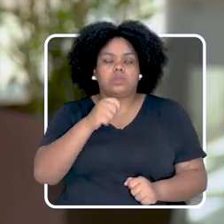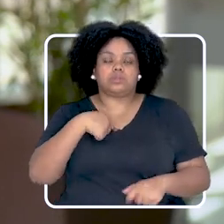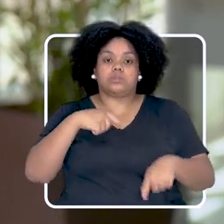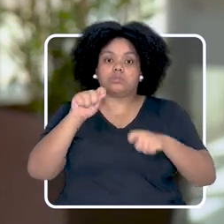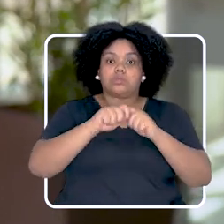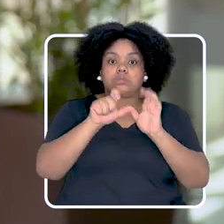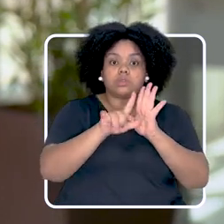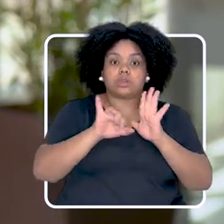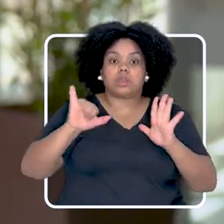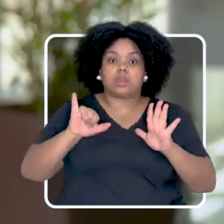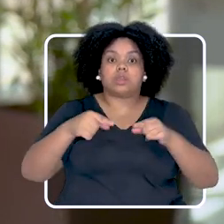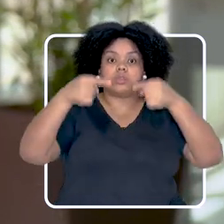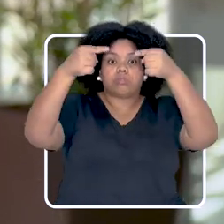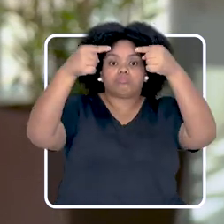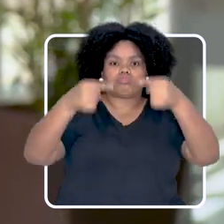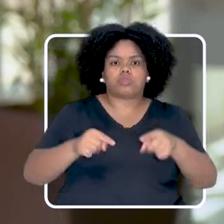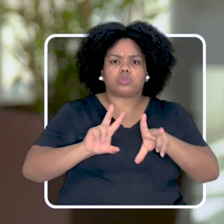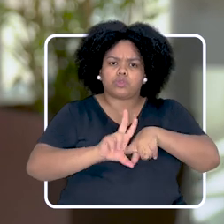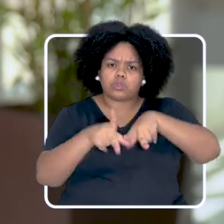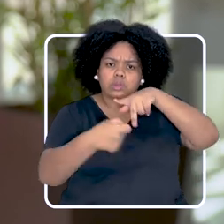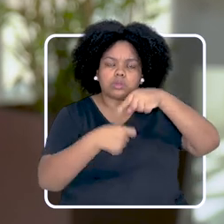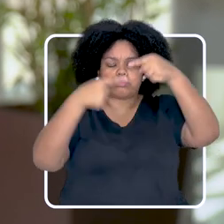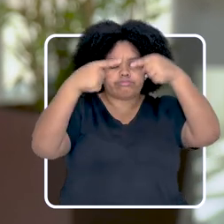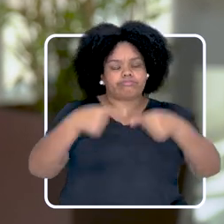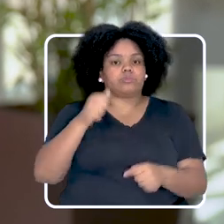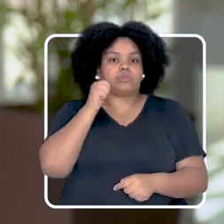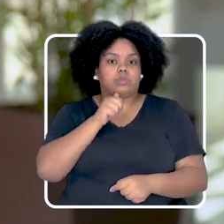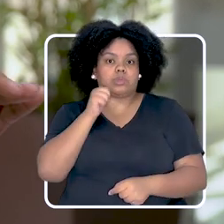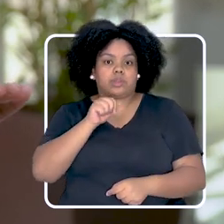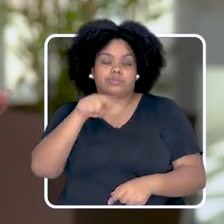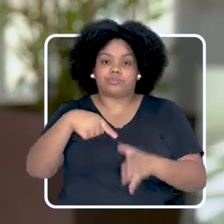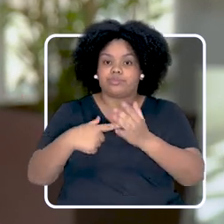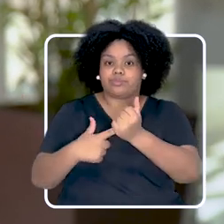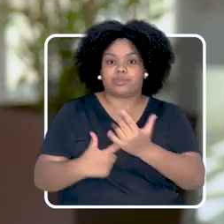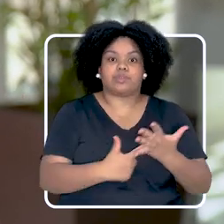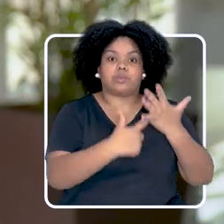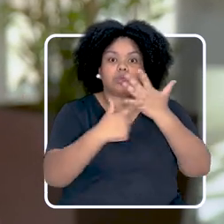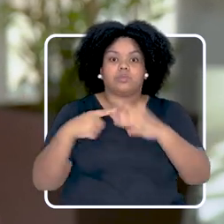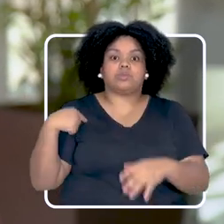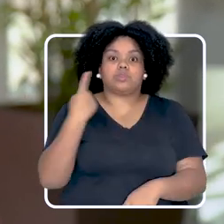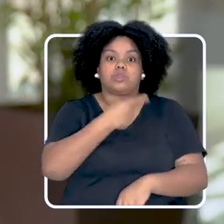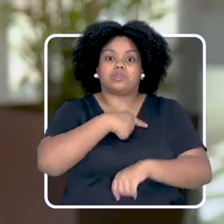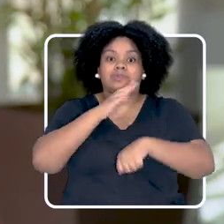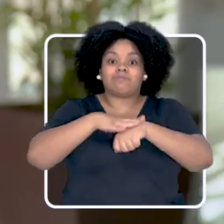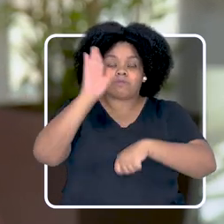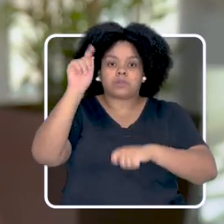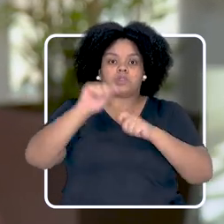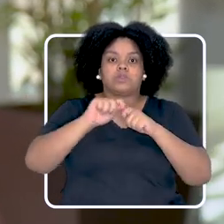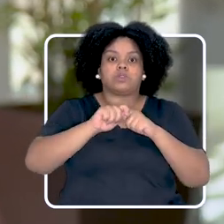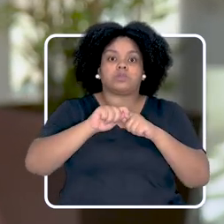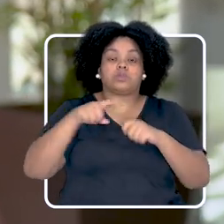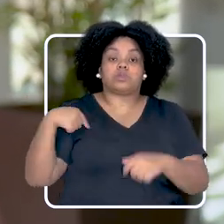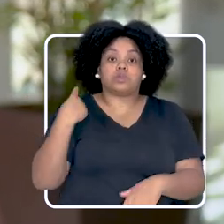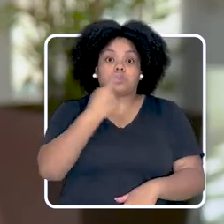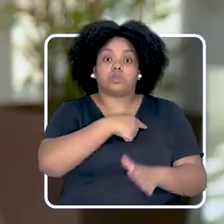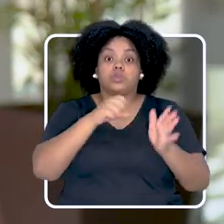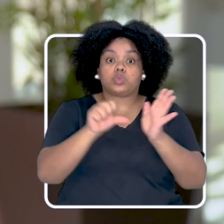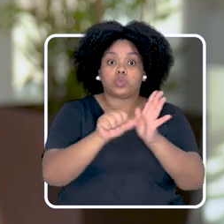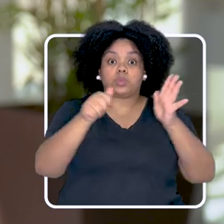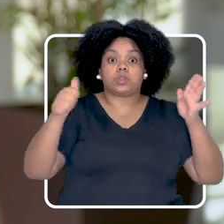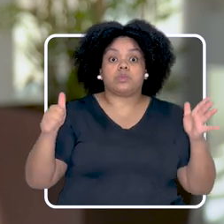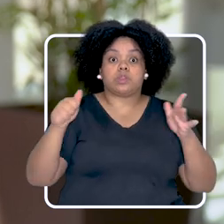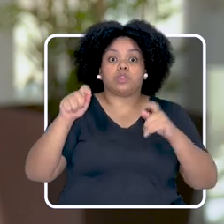Sou autora da lei que criminaliza a violência política contra a mulher. E no Republicanos, vamos além. Somos pioneiros na